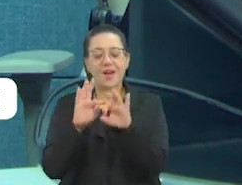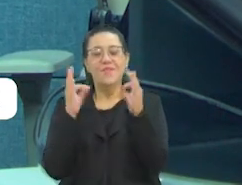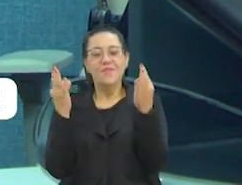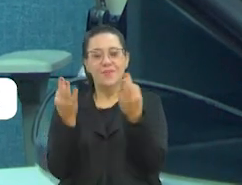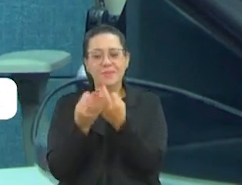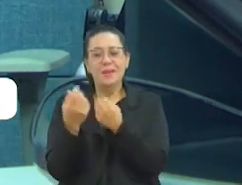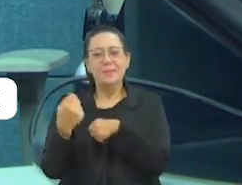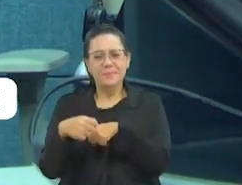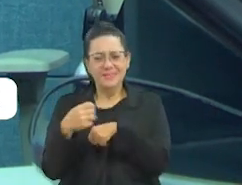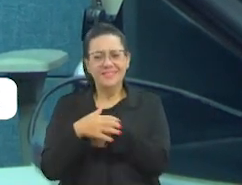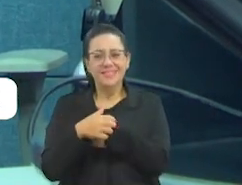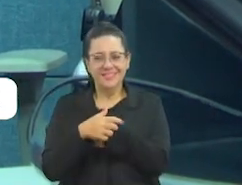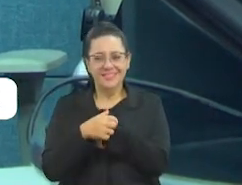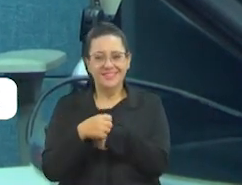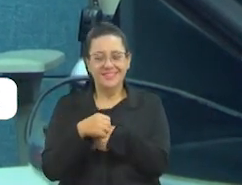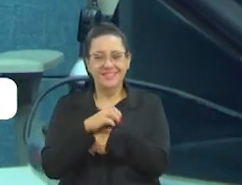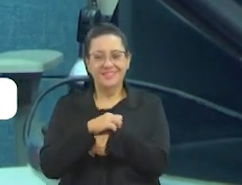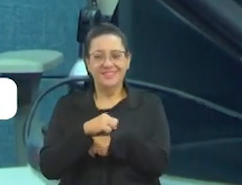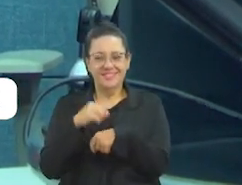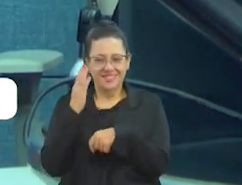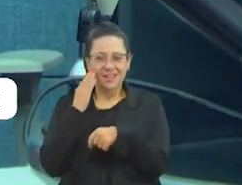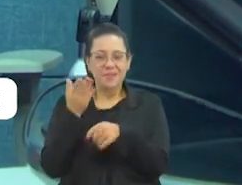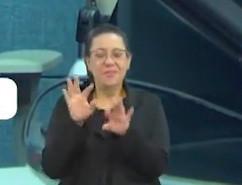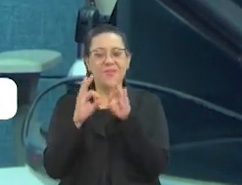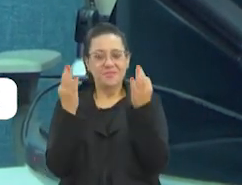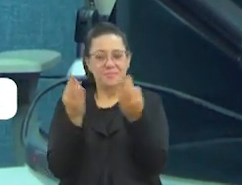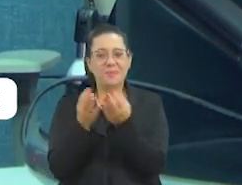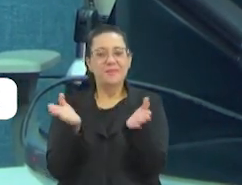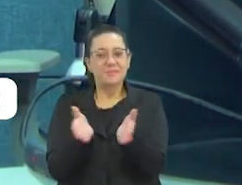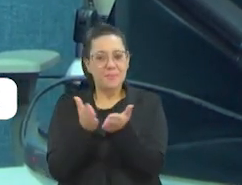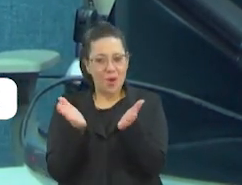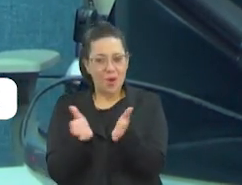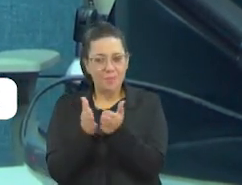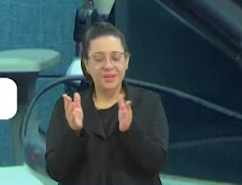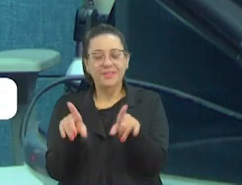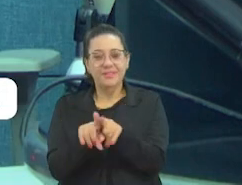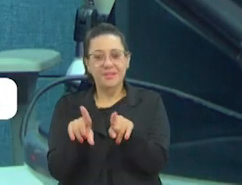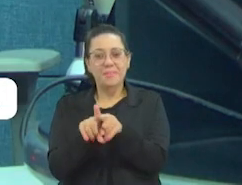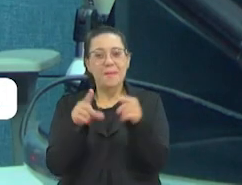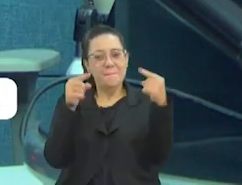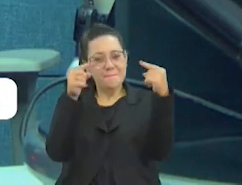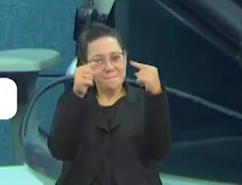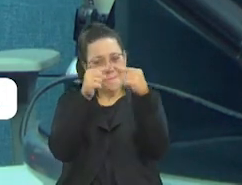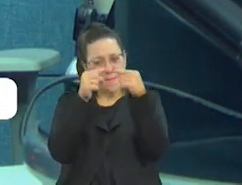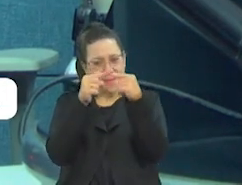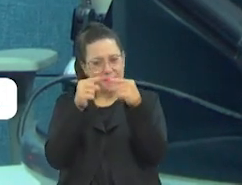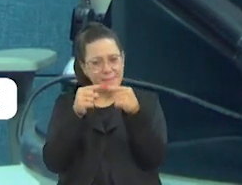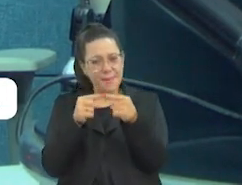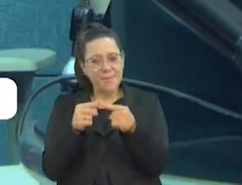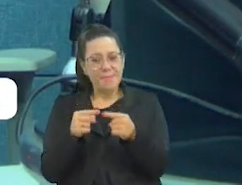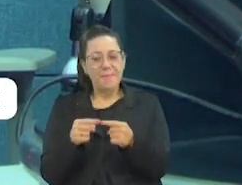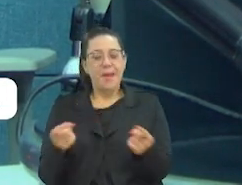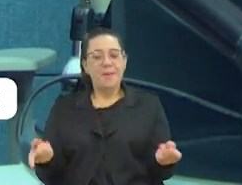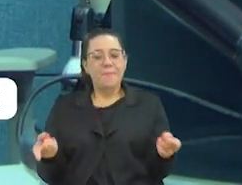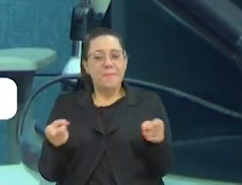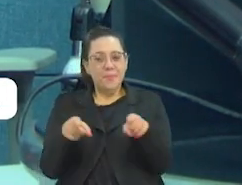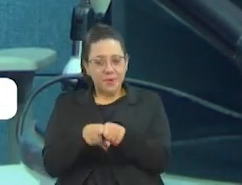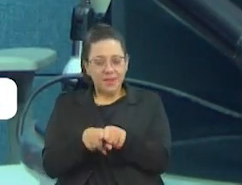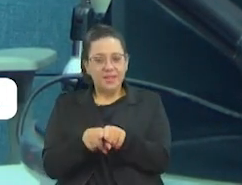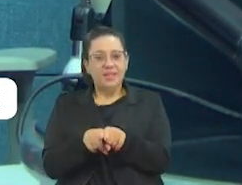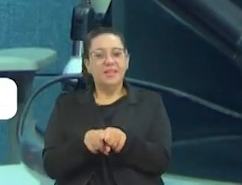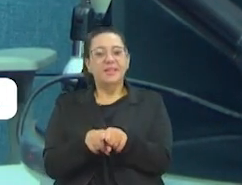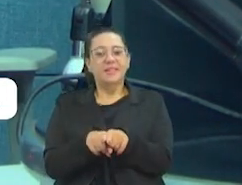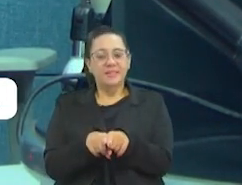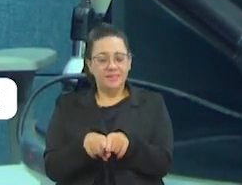e ele começou muito bem, com algumas parcerias, já algumas empresas grandes, nos apoiando junto com o Fundo Social.